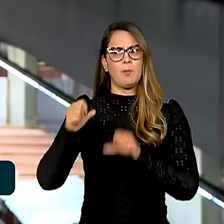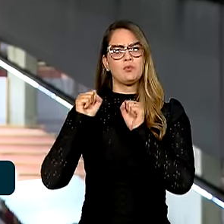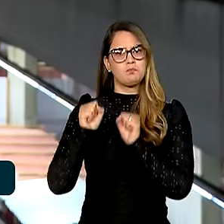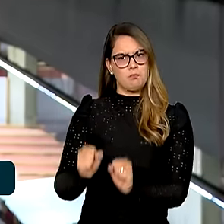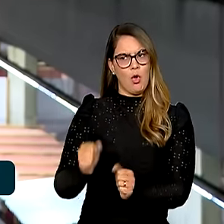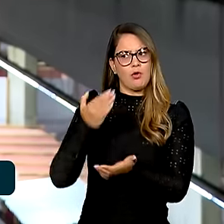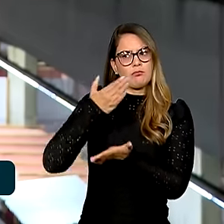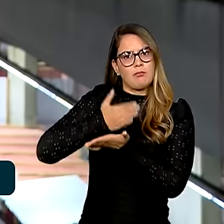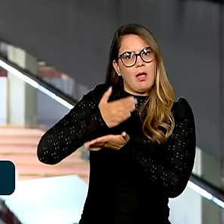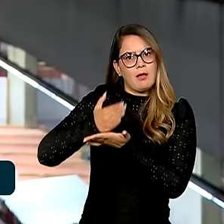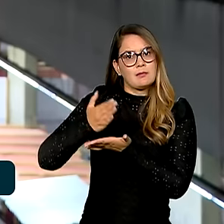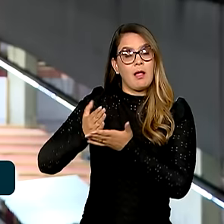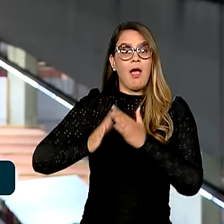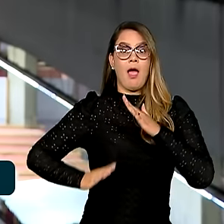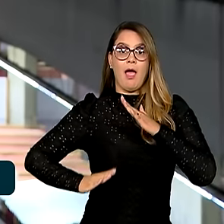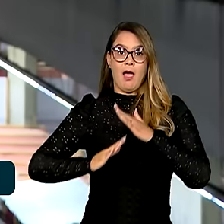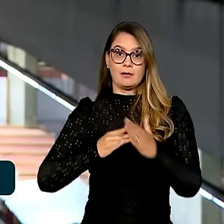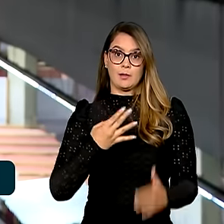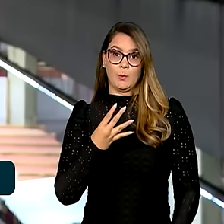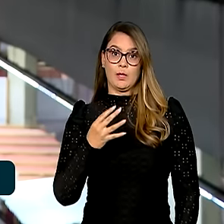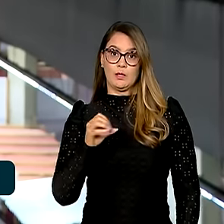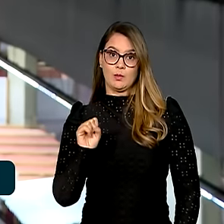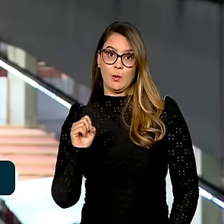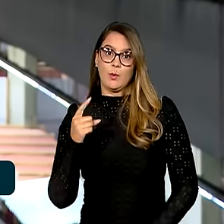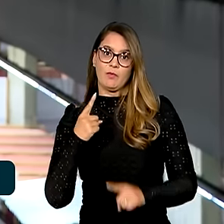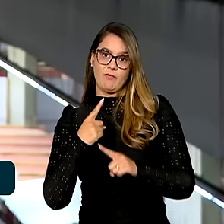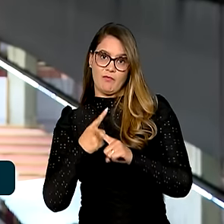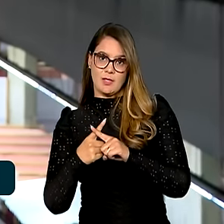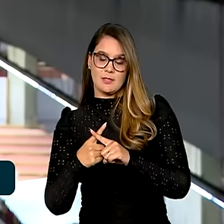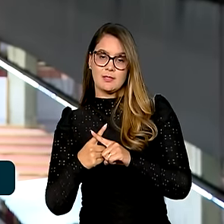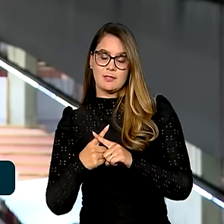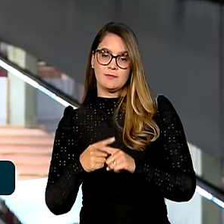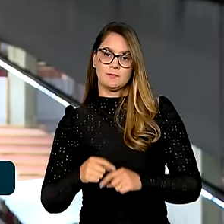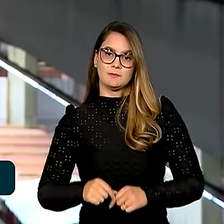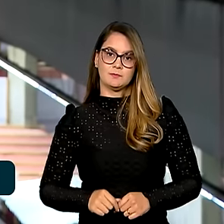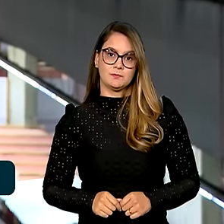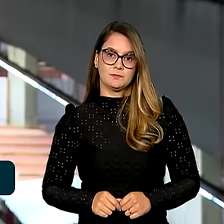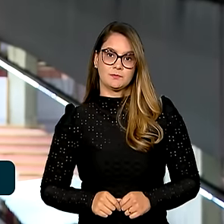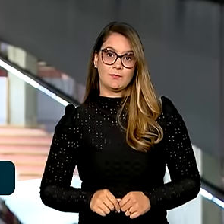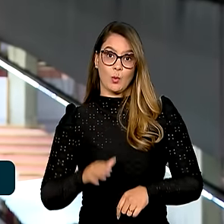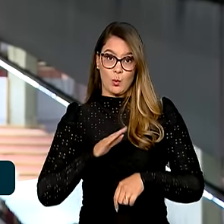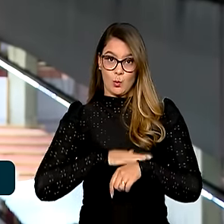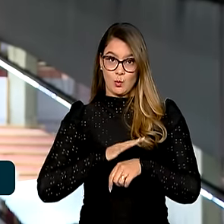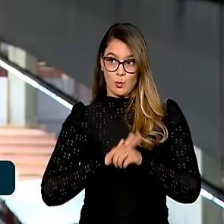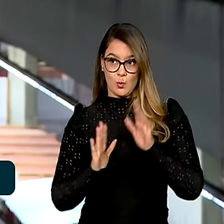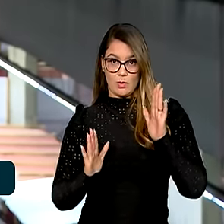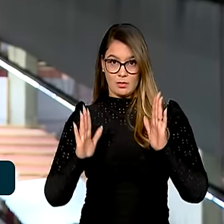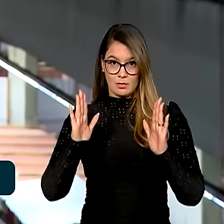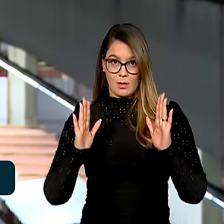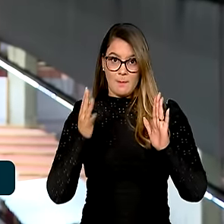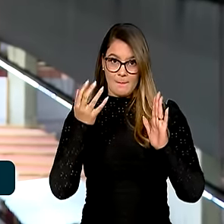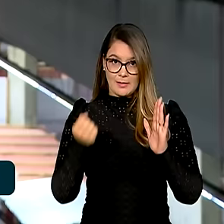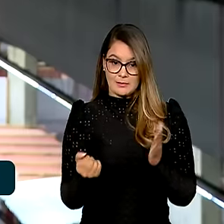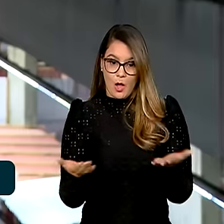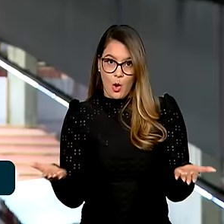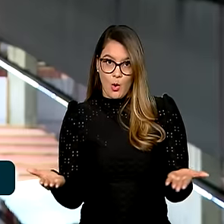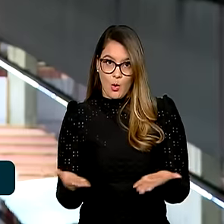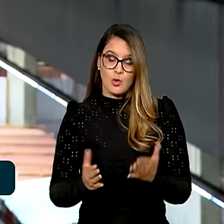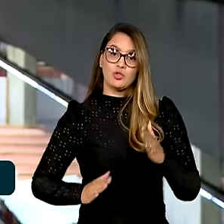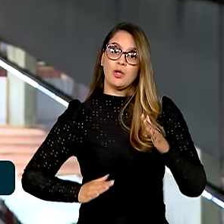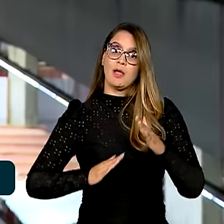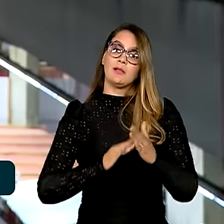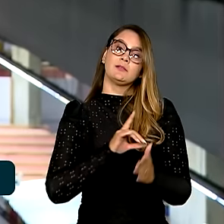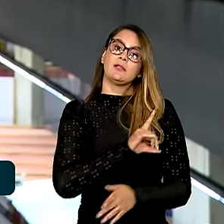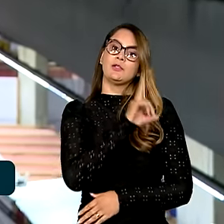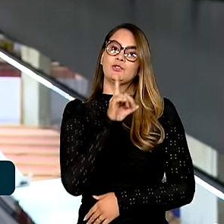ser parcelado em até 48 prestações mensais. O prazo de adesão vai de hoje até o dia